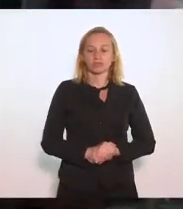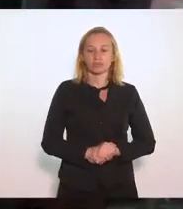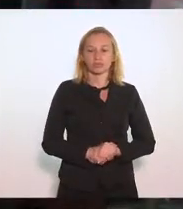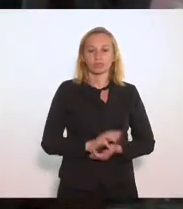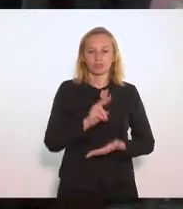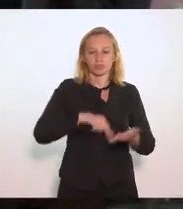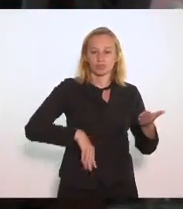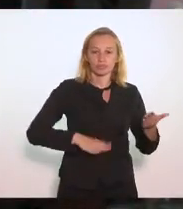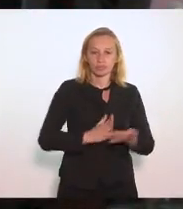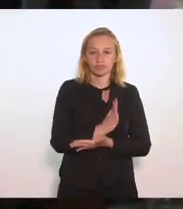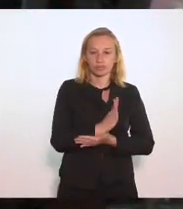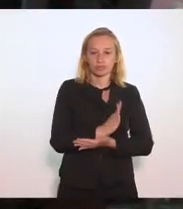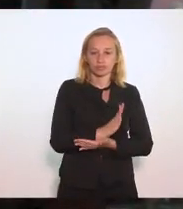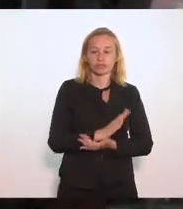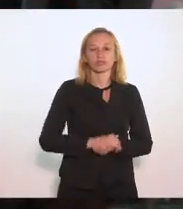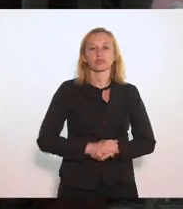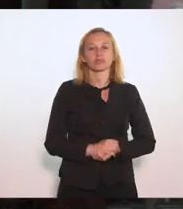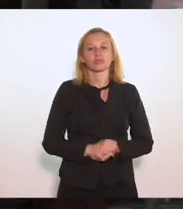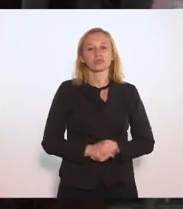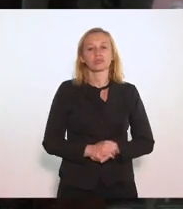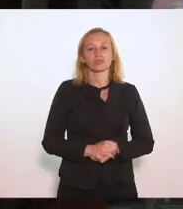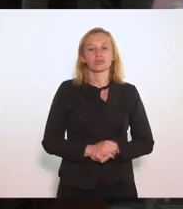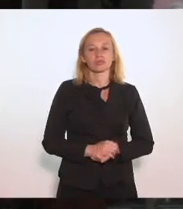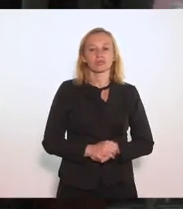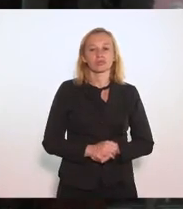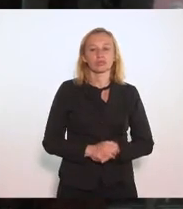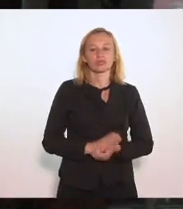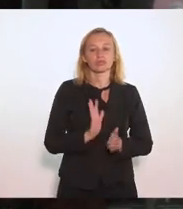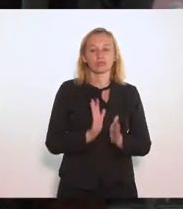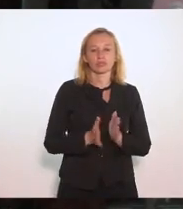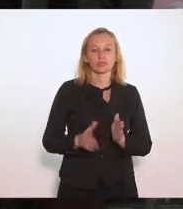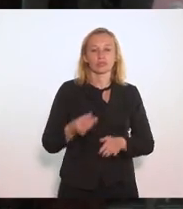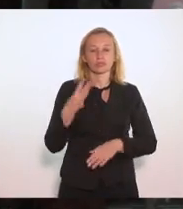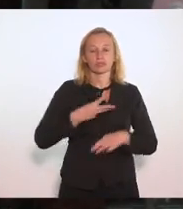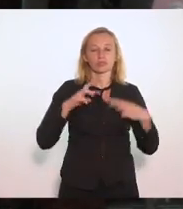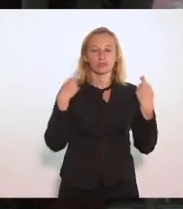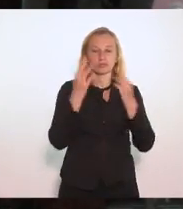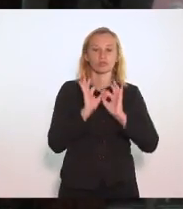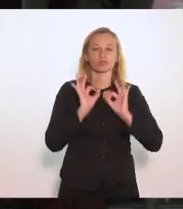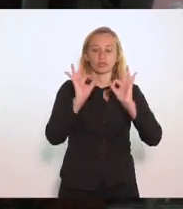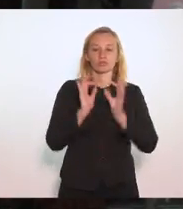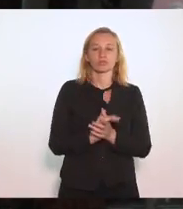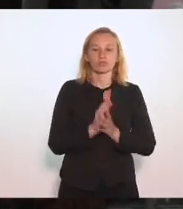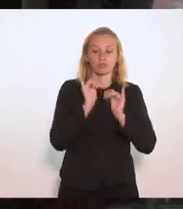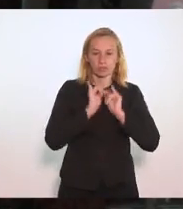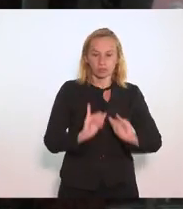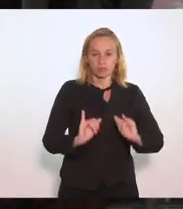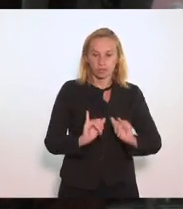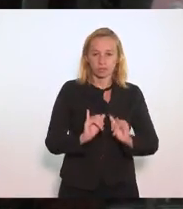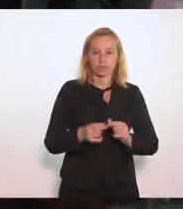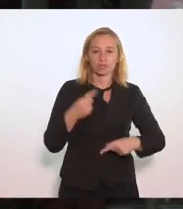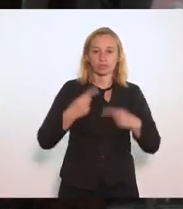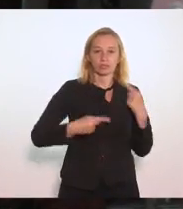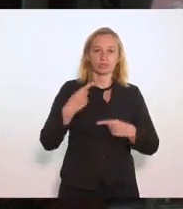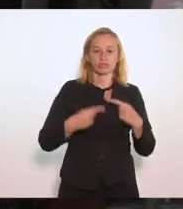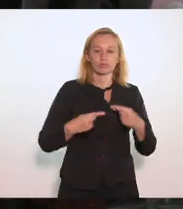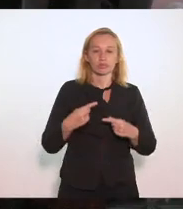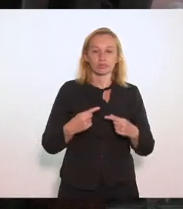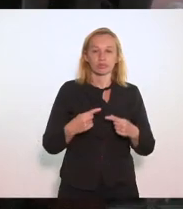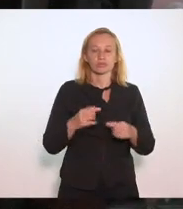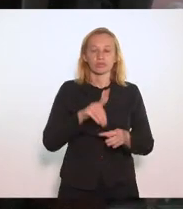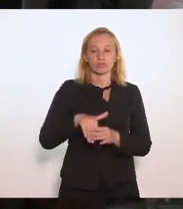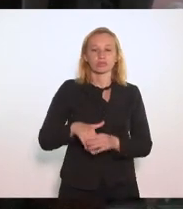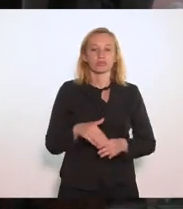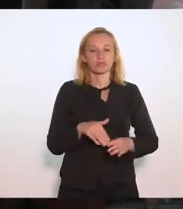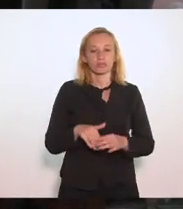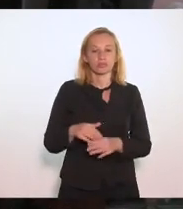Lida e aprovada a ata, passa-se a ordem da terceira sessão extraordinária Anuncio, em regime de urgência, em votação,